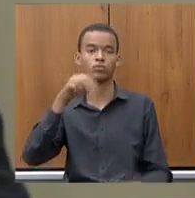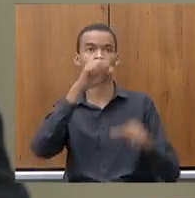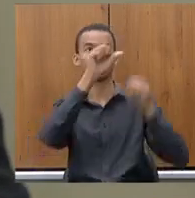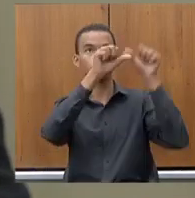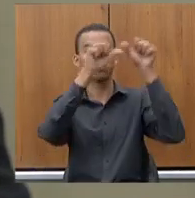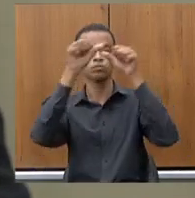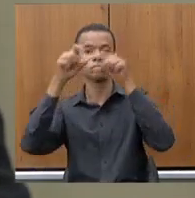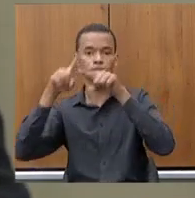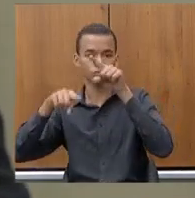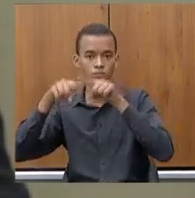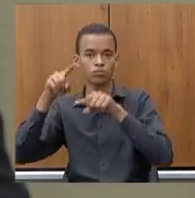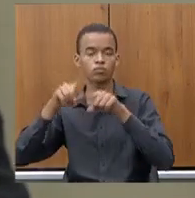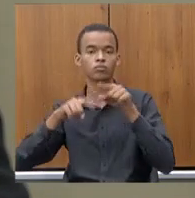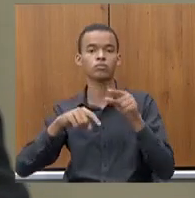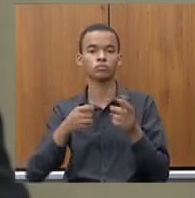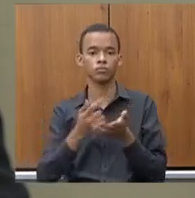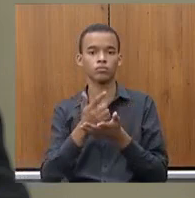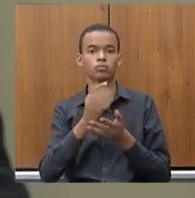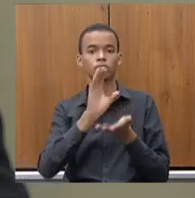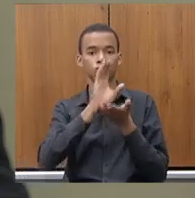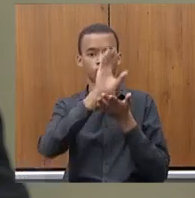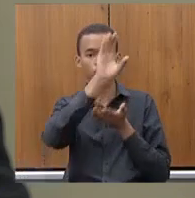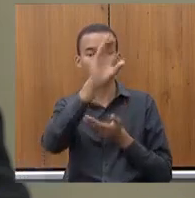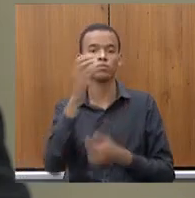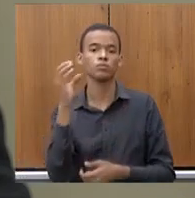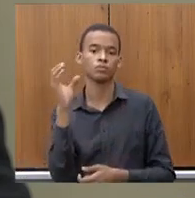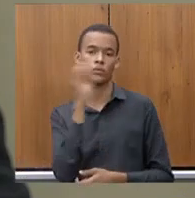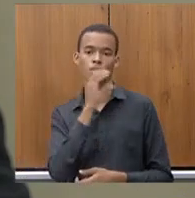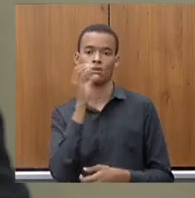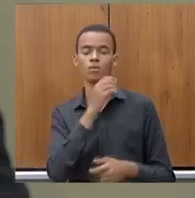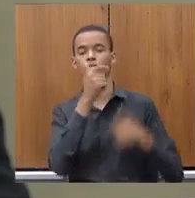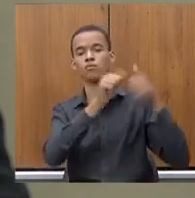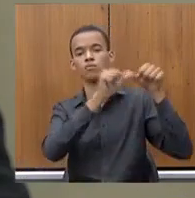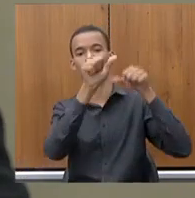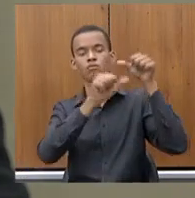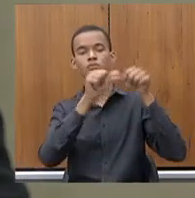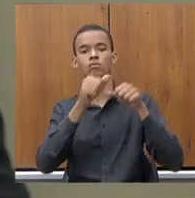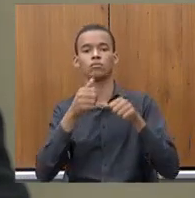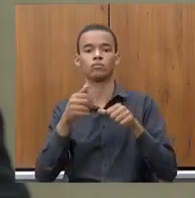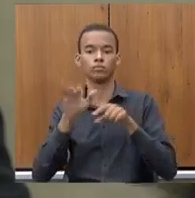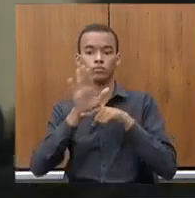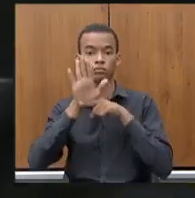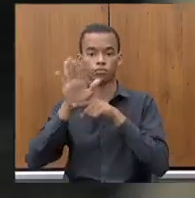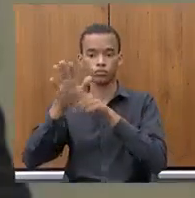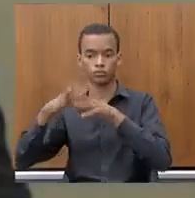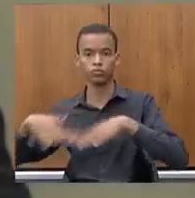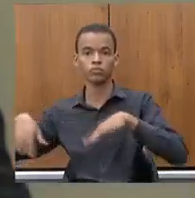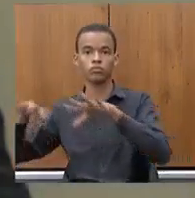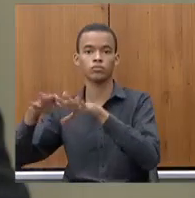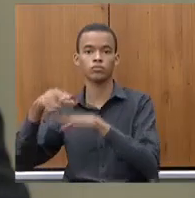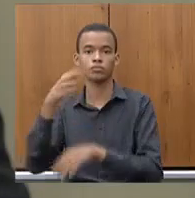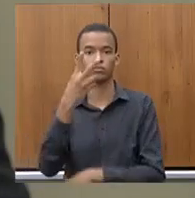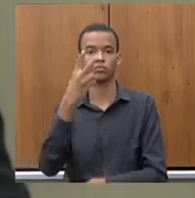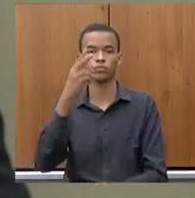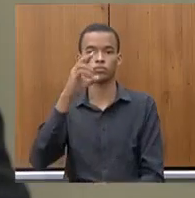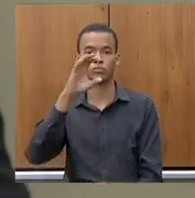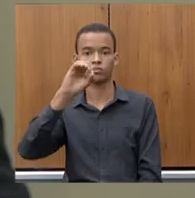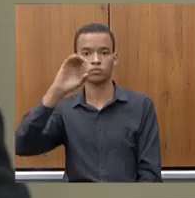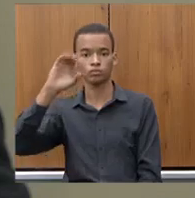agilizar isso. A ideia é que mais ou menos 200 mil pessoas sejam impactadas com o projeto só em 2023.